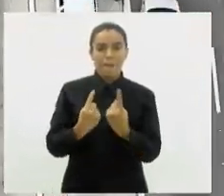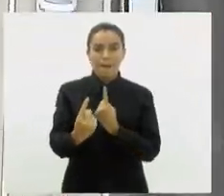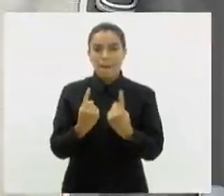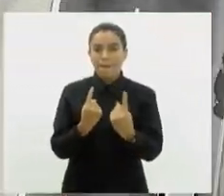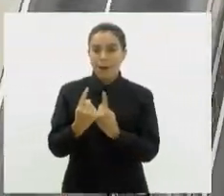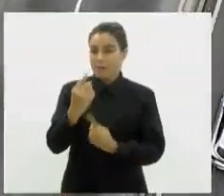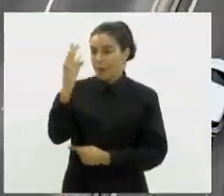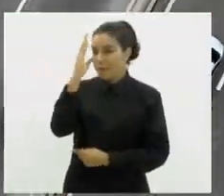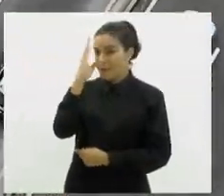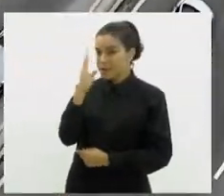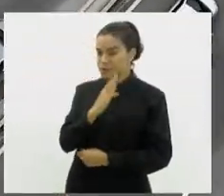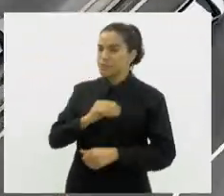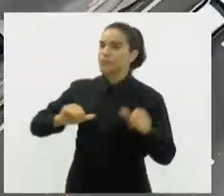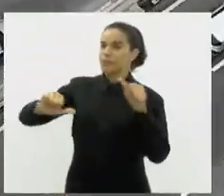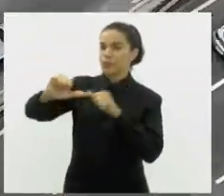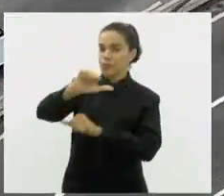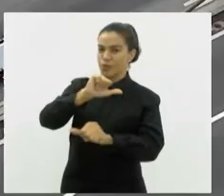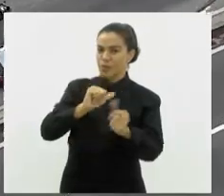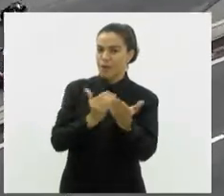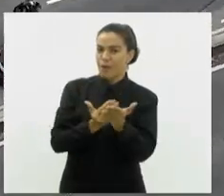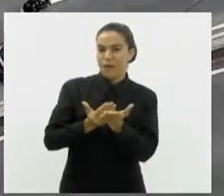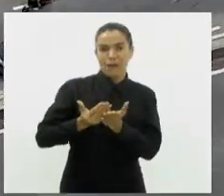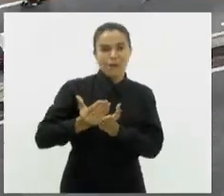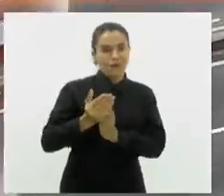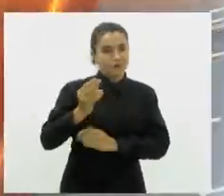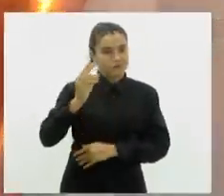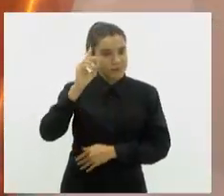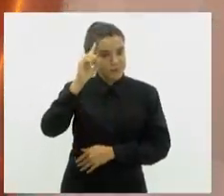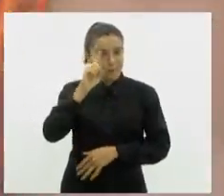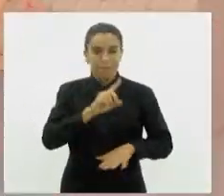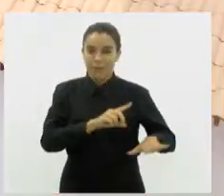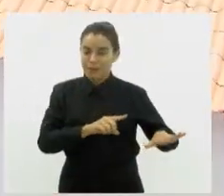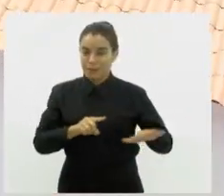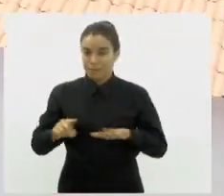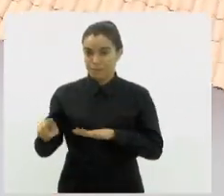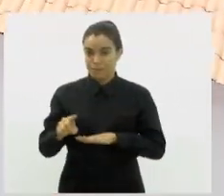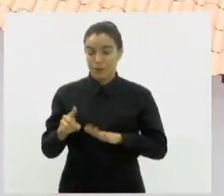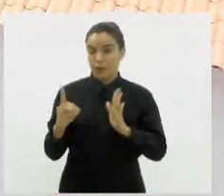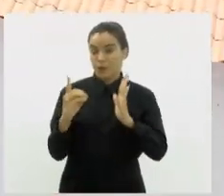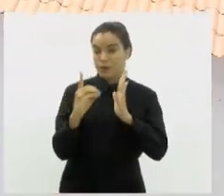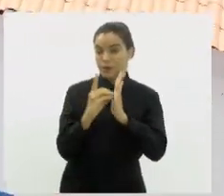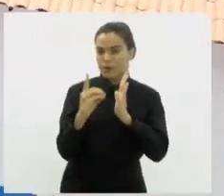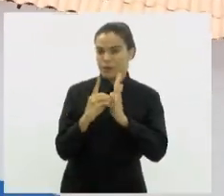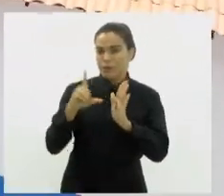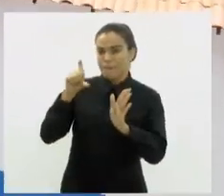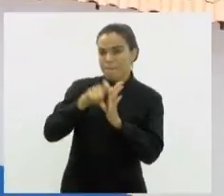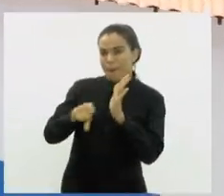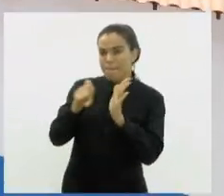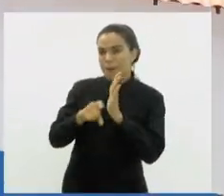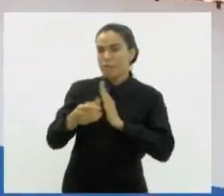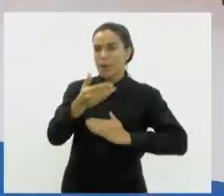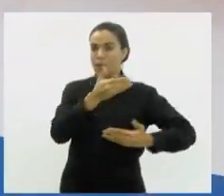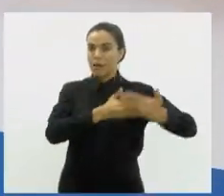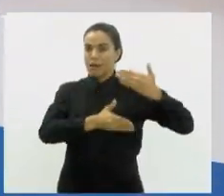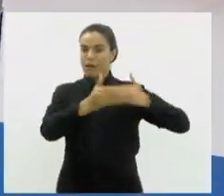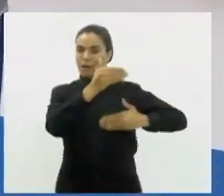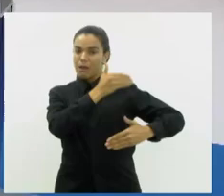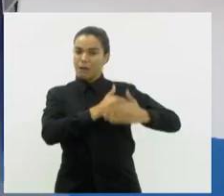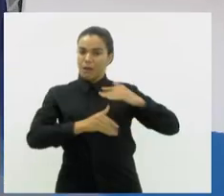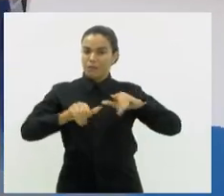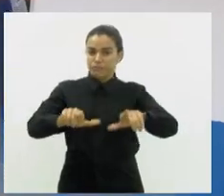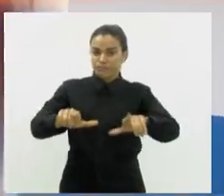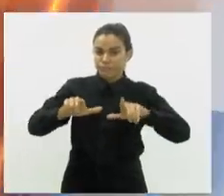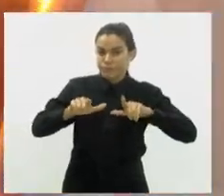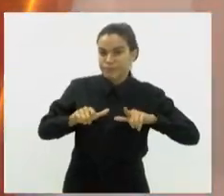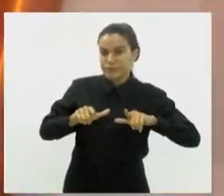Avenida Brasil sofrerá mudanças a partir da próxima semana. Detran do Rio cobra taxa retroativa por certificado